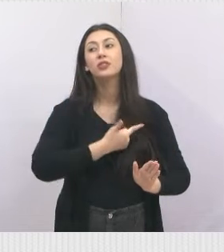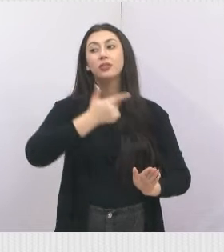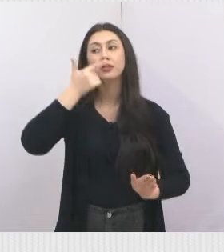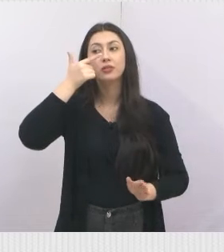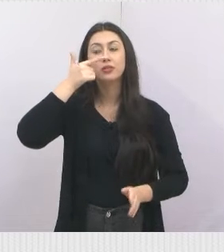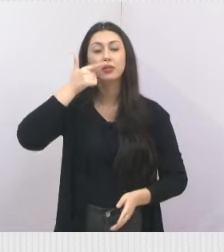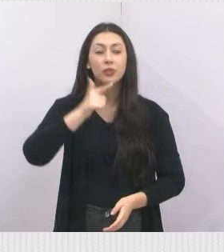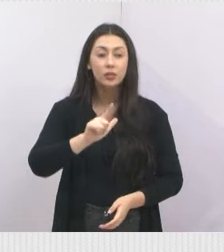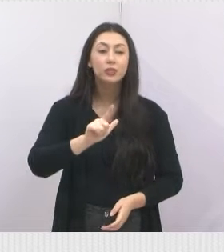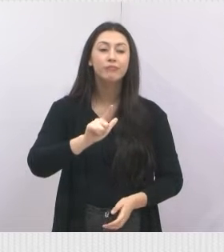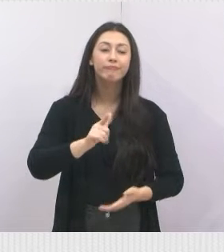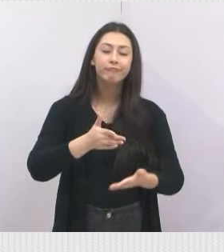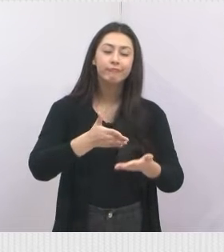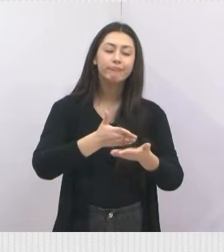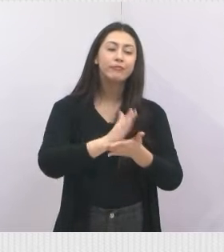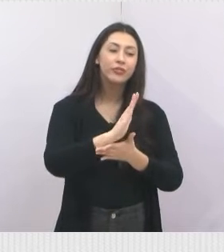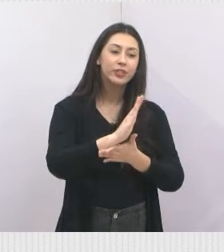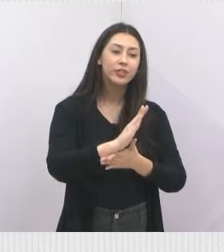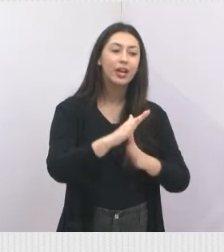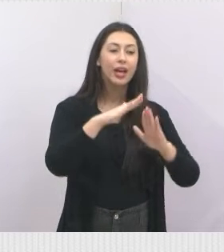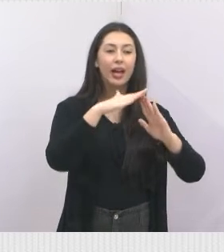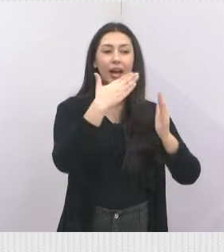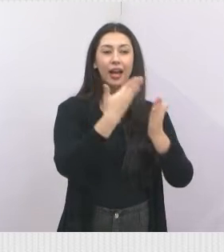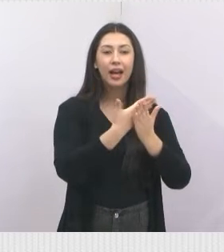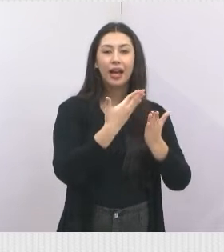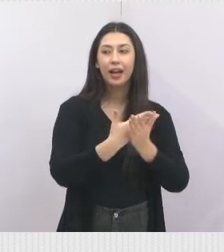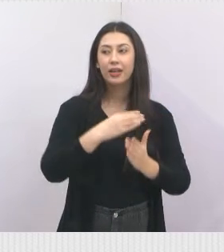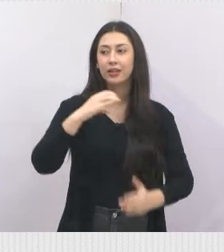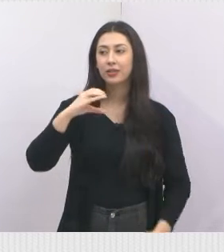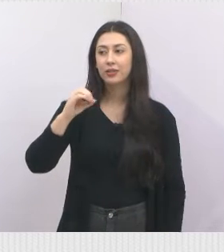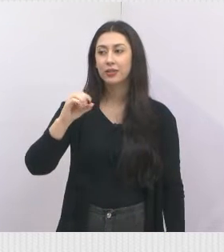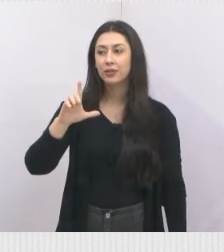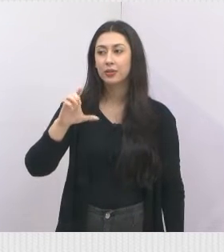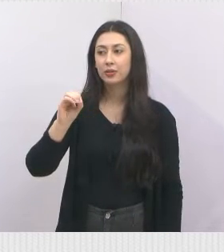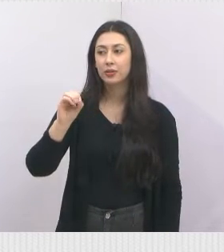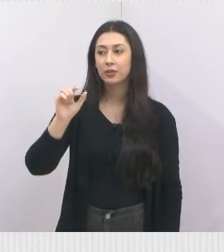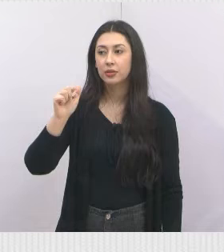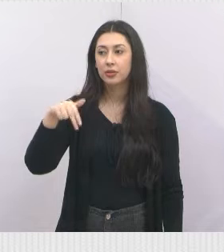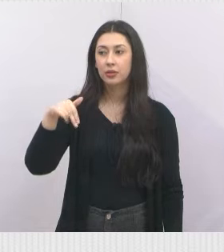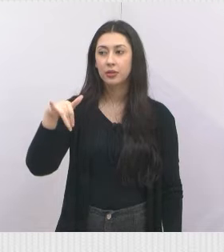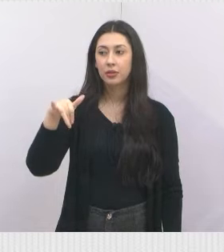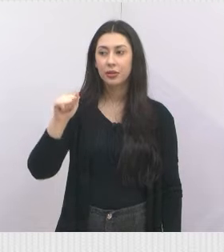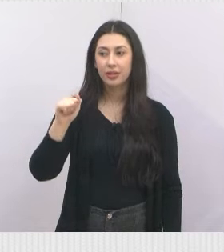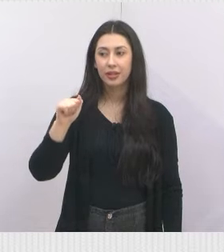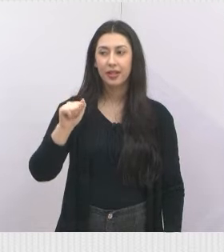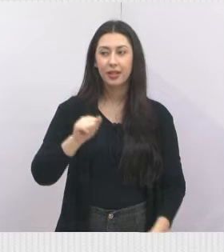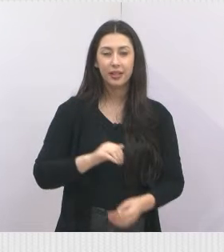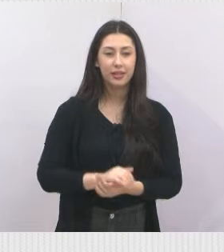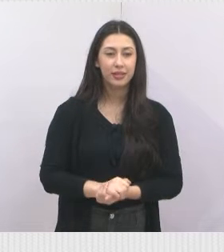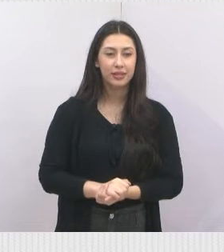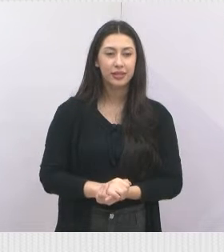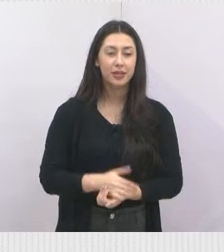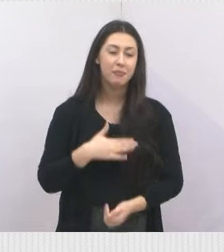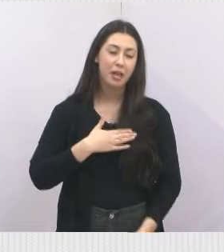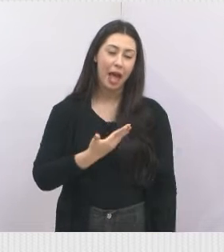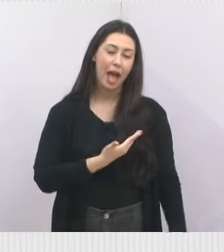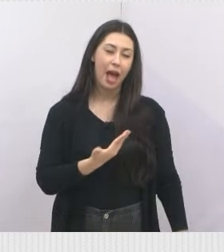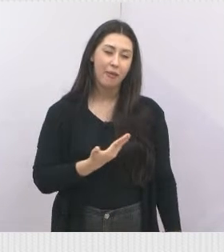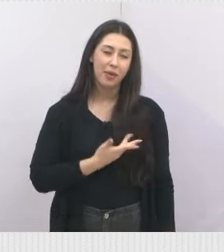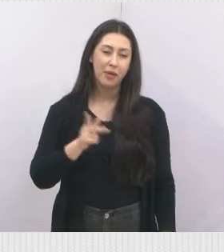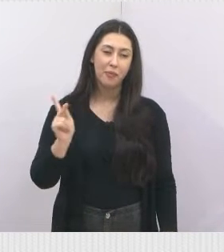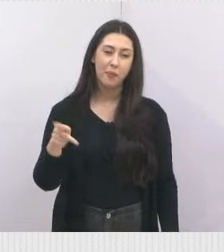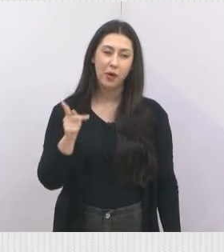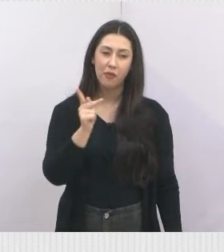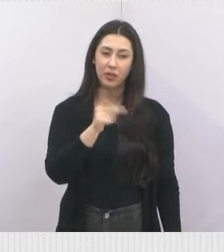ele fosse aprovado. E a creche lá do Jardim Colônia recebeu o nome da minha amiga, professora